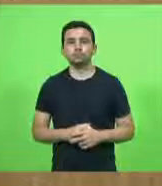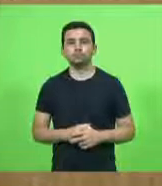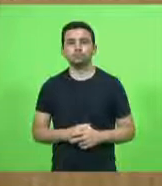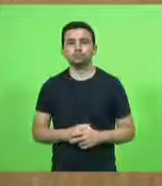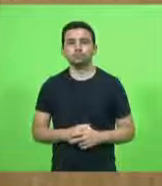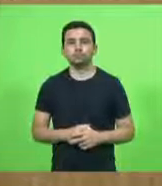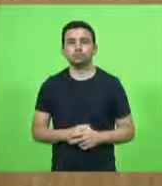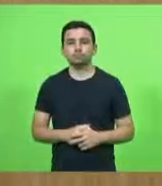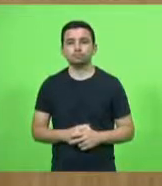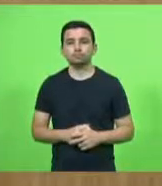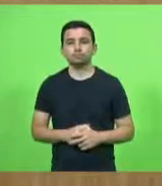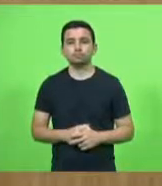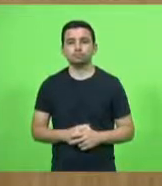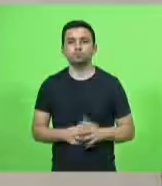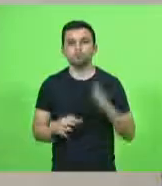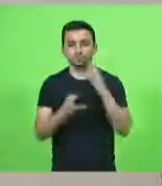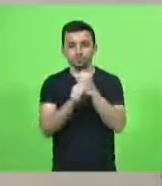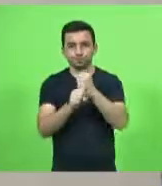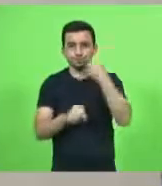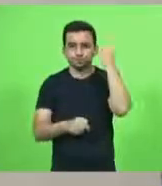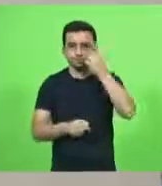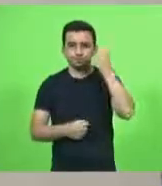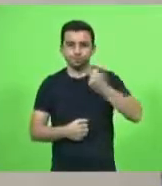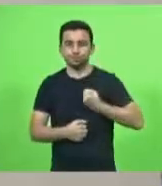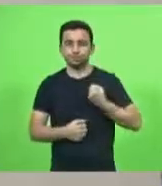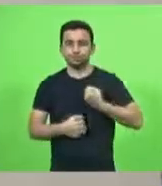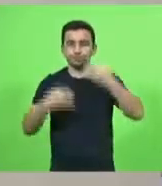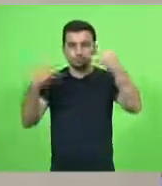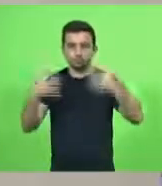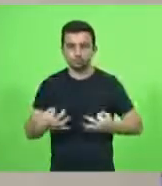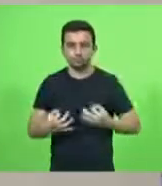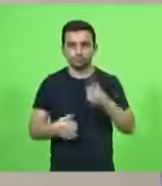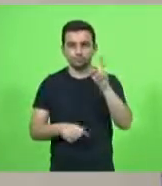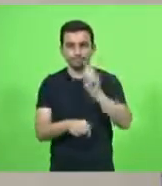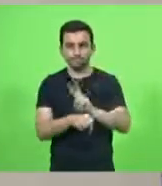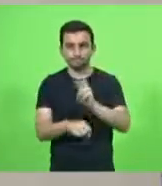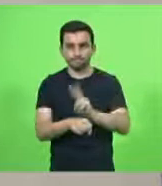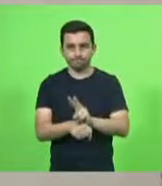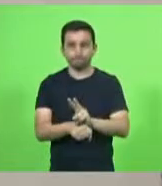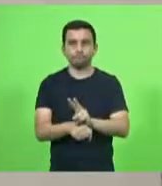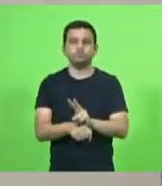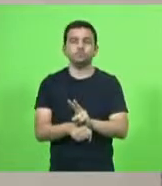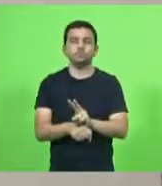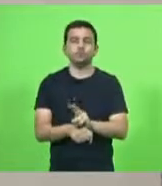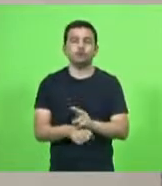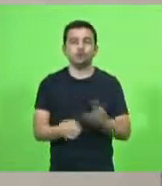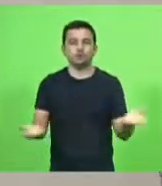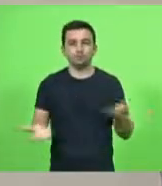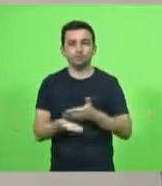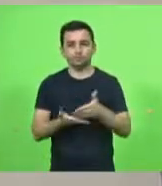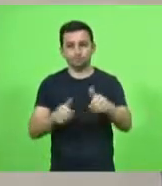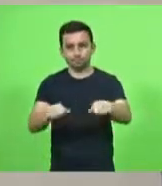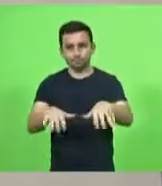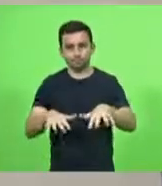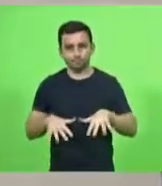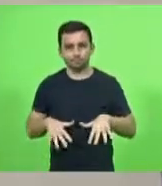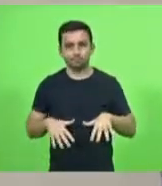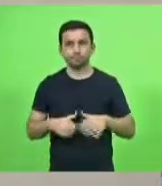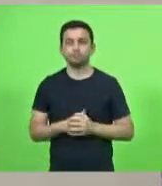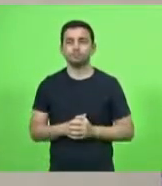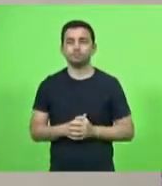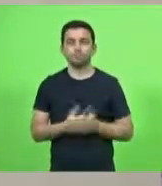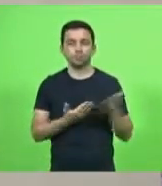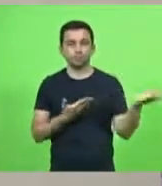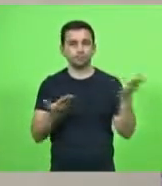Boa tarde a todos. Havendo o quórum regimental e sob a proteção de Deus, declaro aberta a presente sessão. Convido o deputado